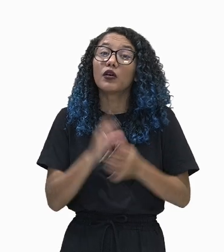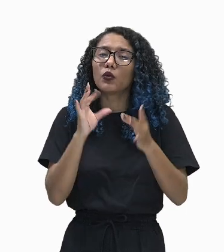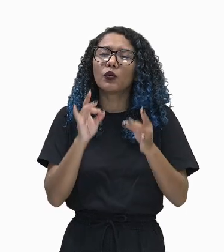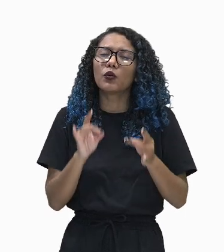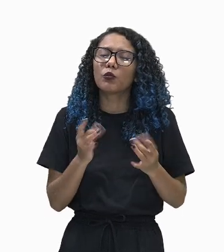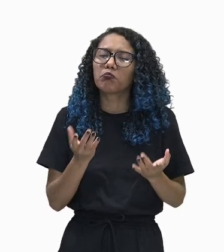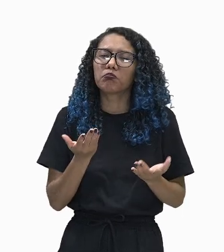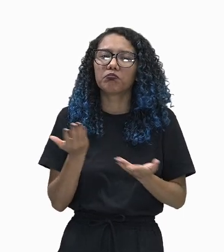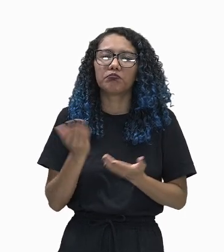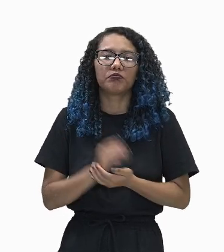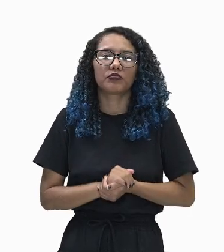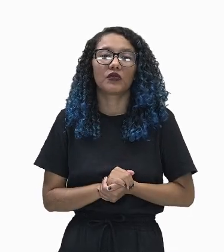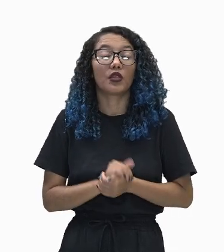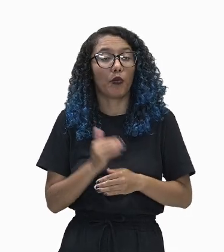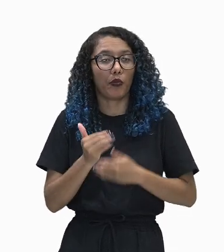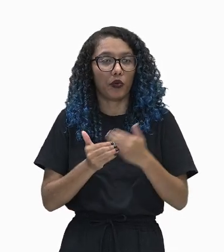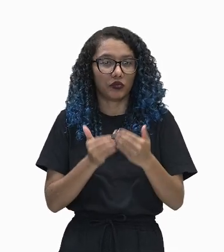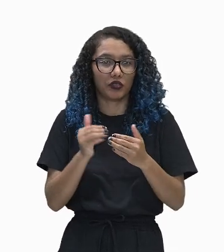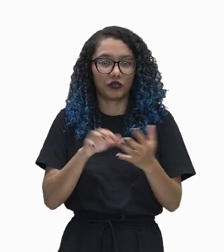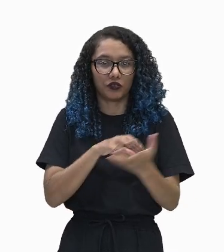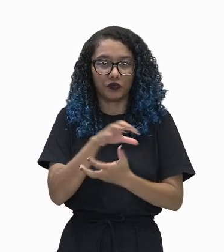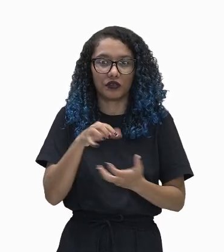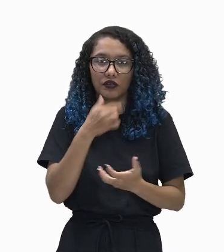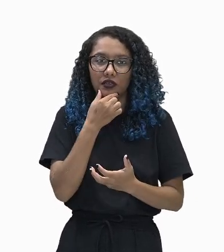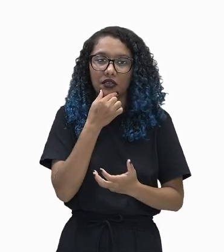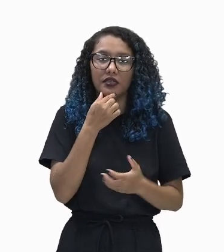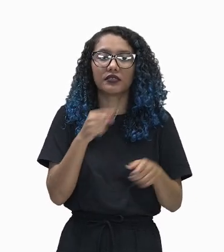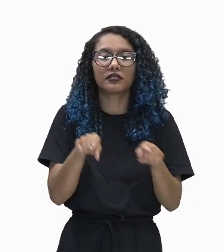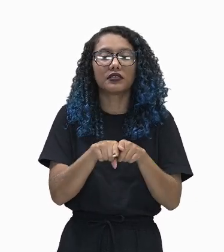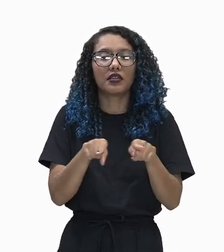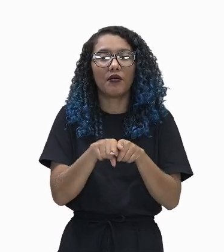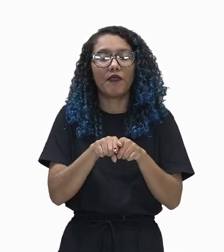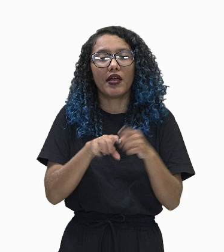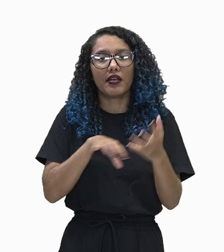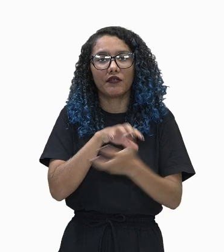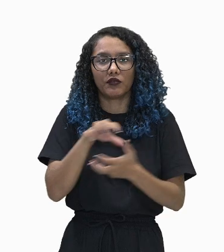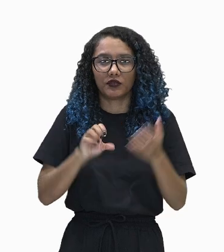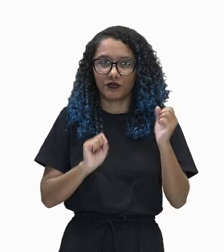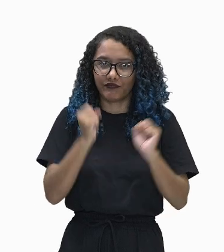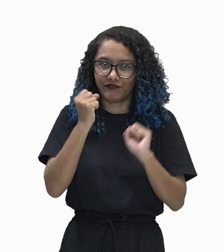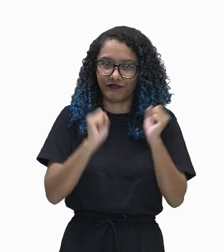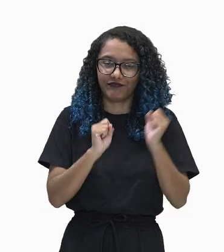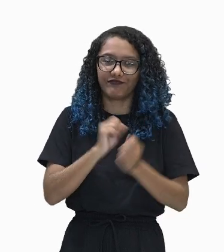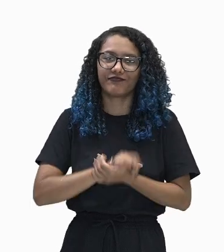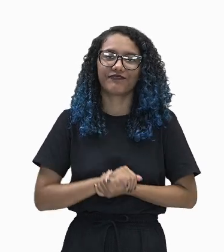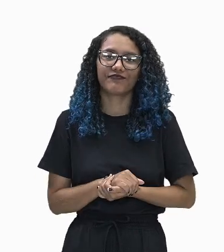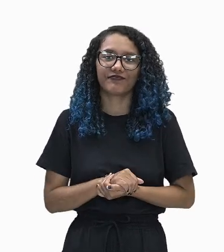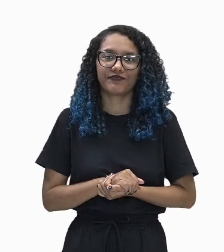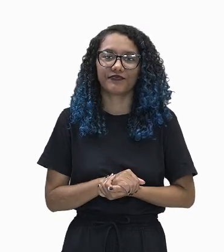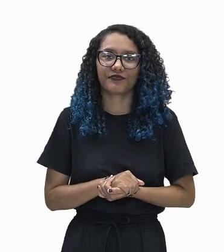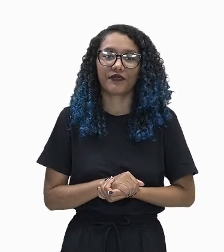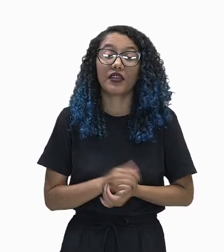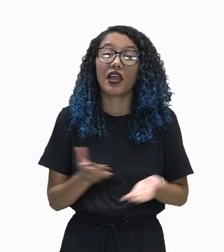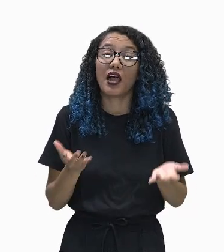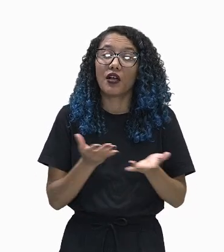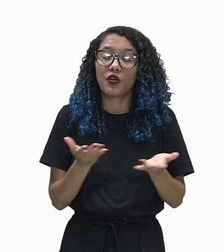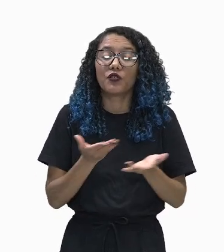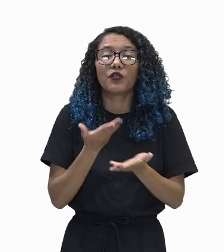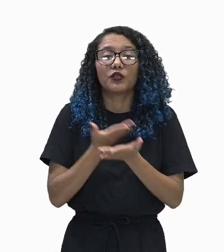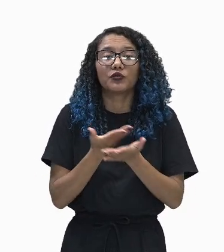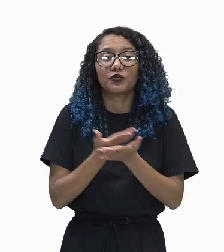Detalhamento, o processo revolucionário inglês, a Revolução Industrial. Vamos falar, então, um pouquinho sobre as